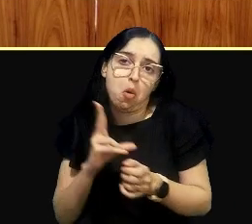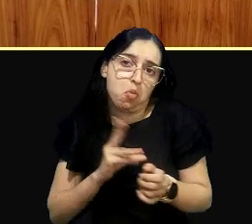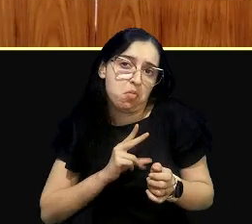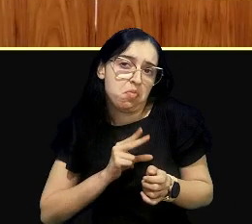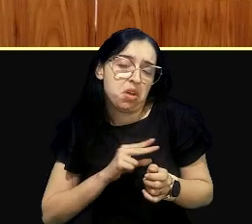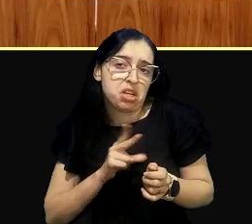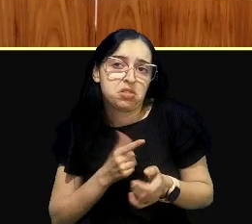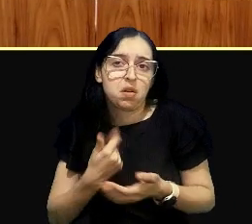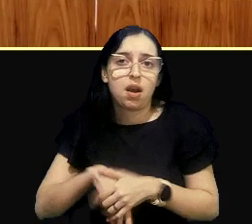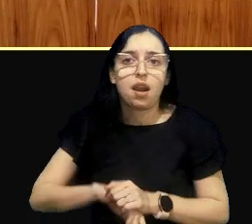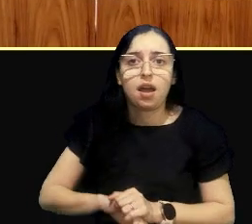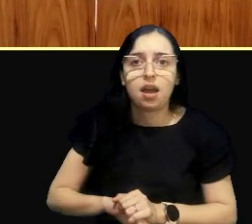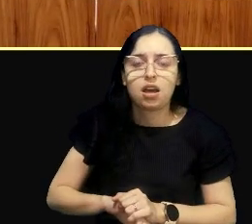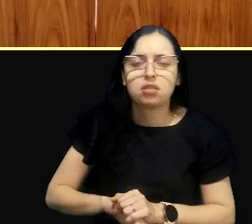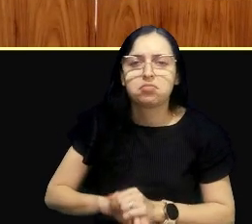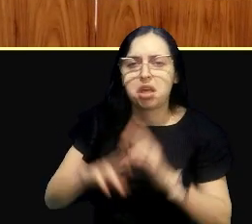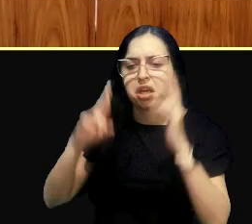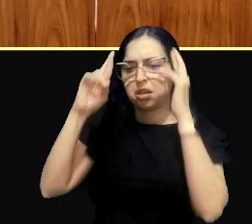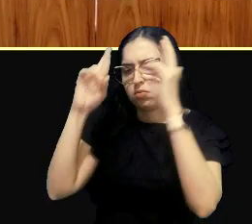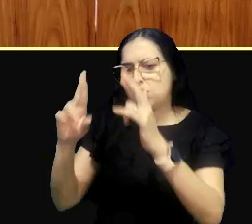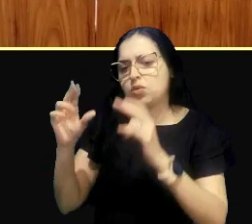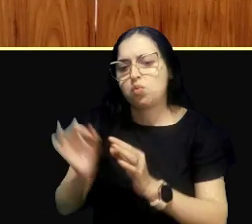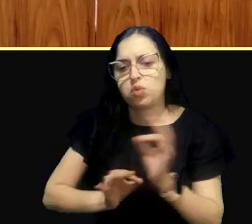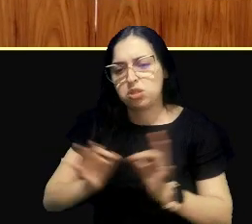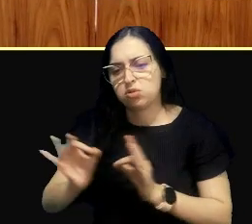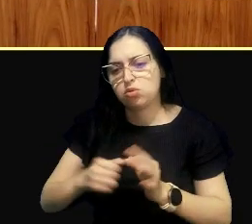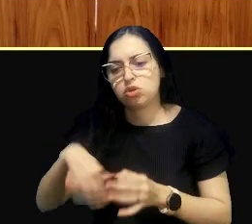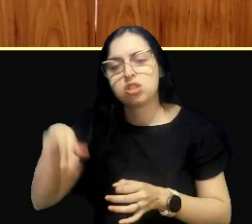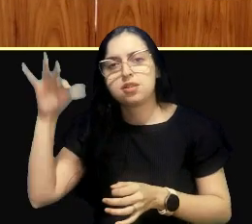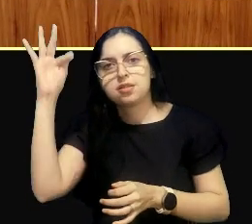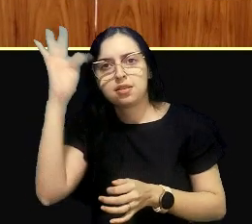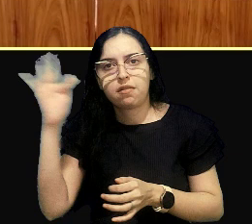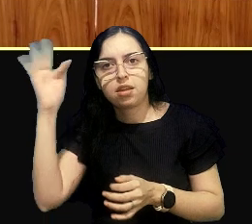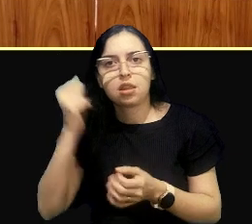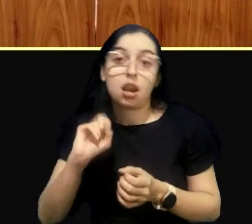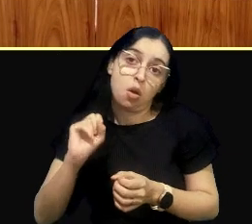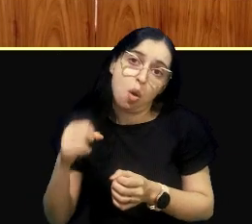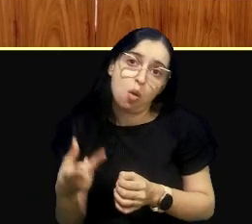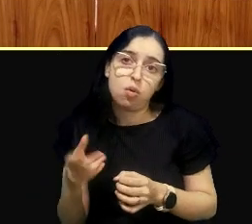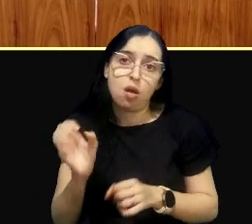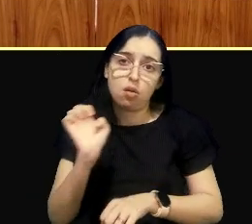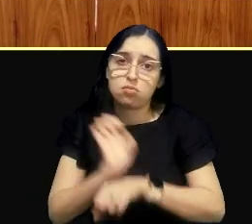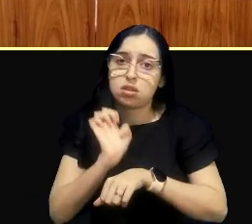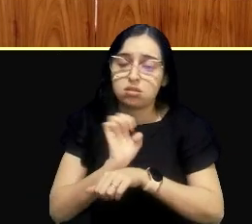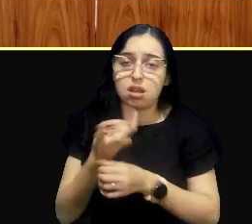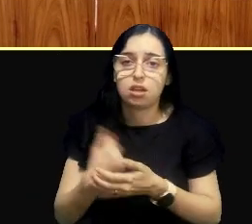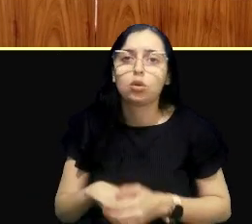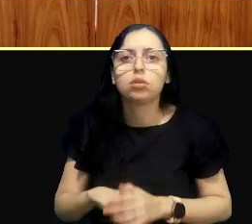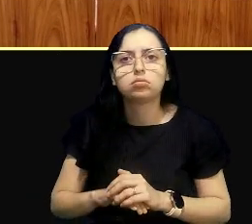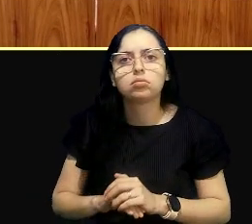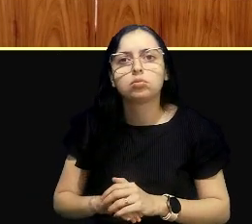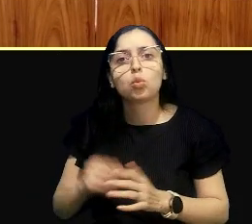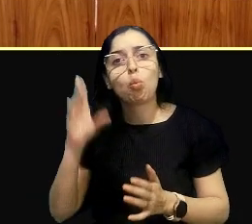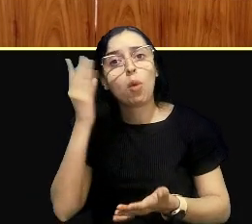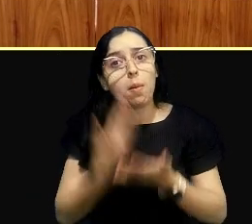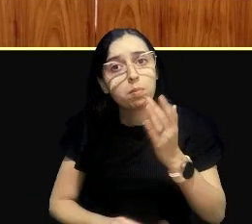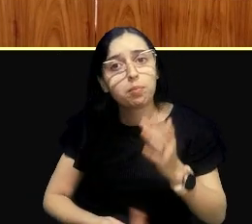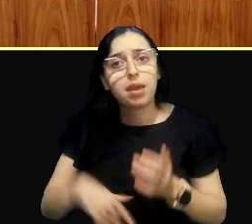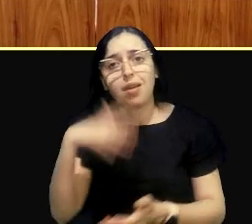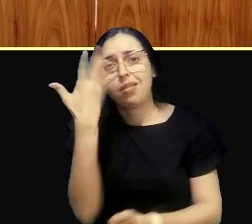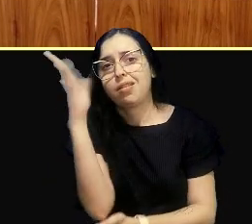é competência da Justiça Federal ou estadual, o dano ambiental ele se coloca, né? Então,